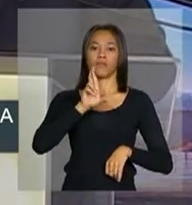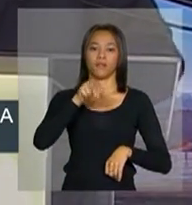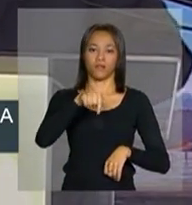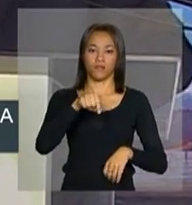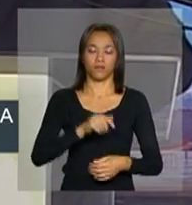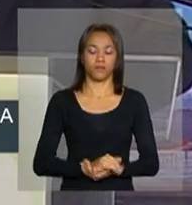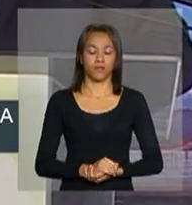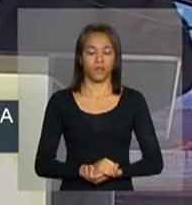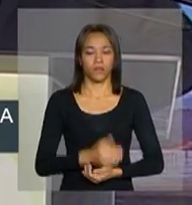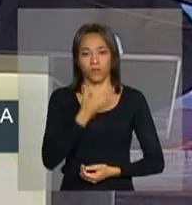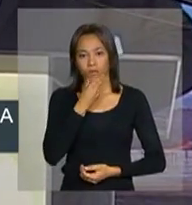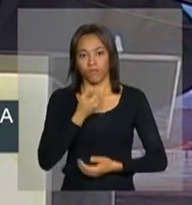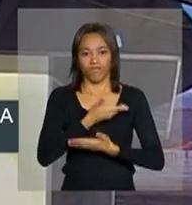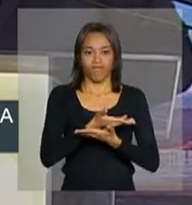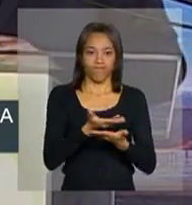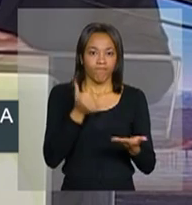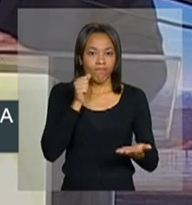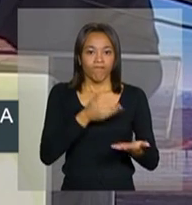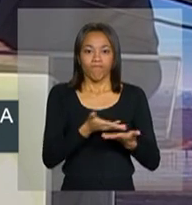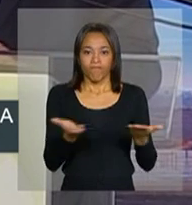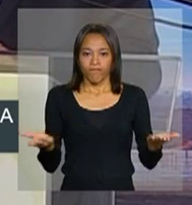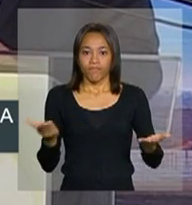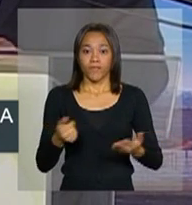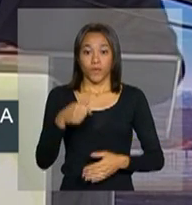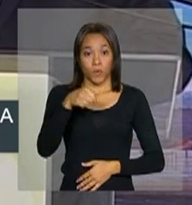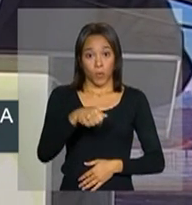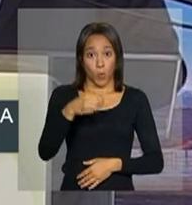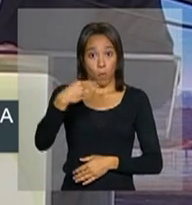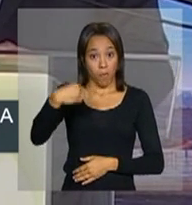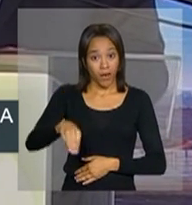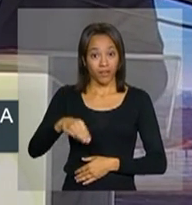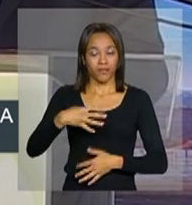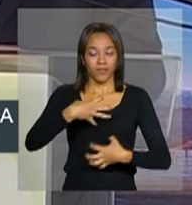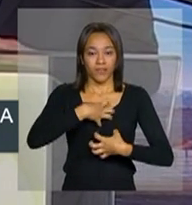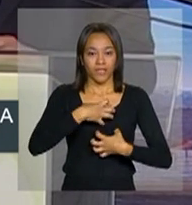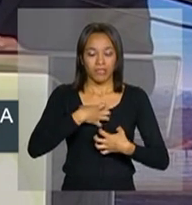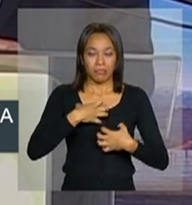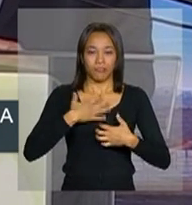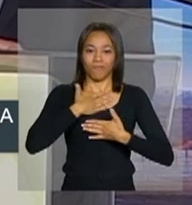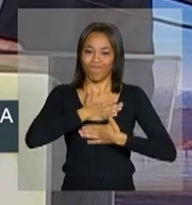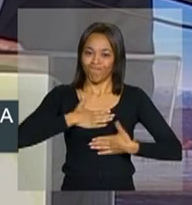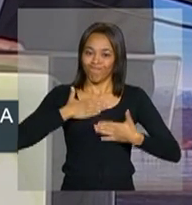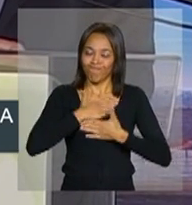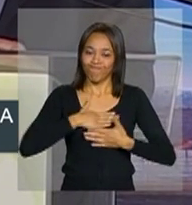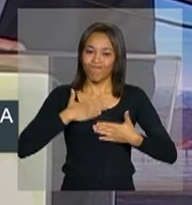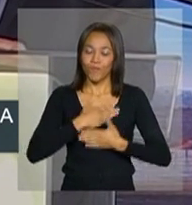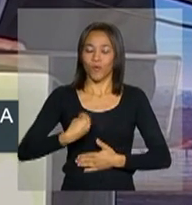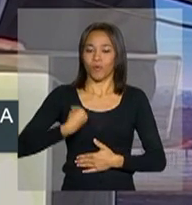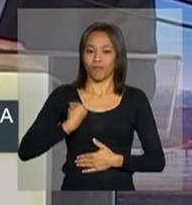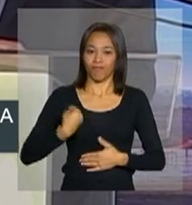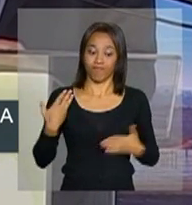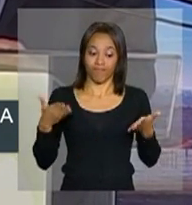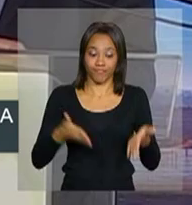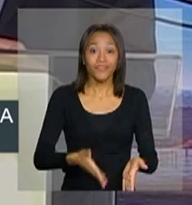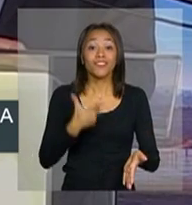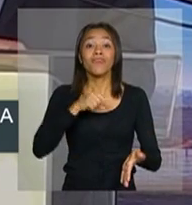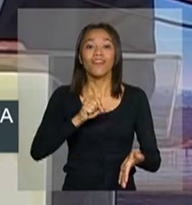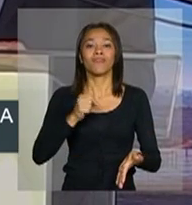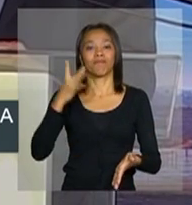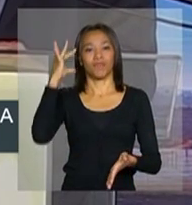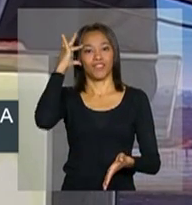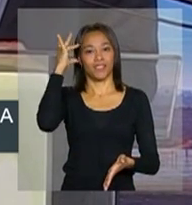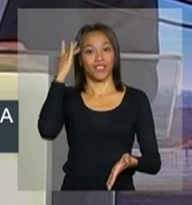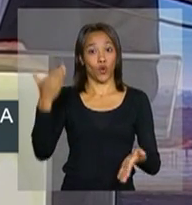Senhoras e senhores, o Maranhão sente-se honrado com a presença da Presidenta Dilma Rousseff